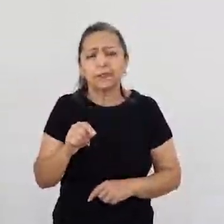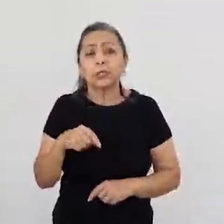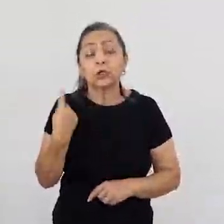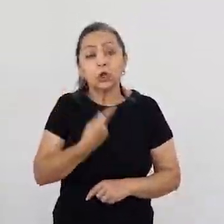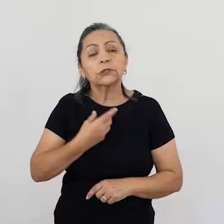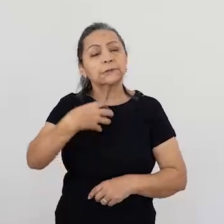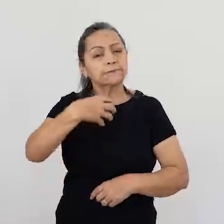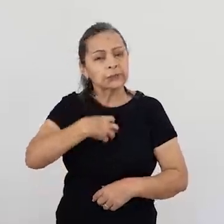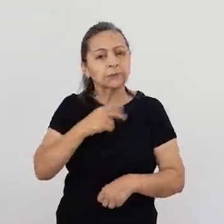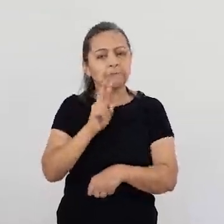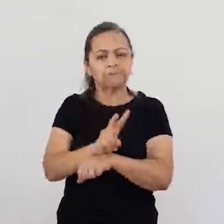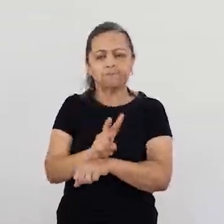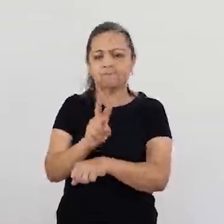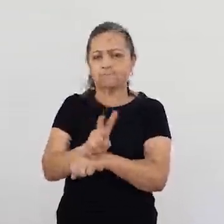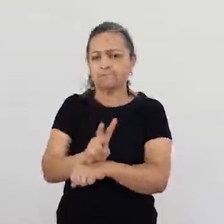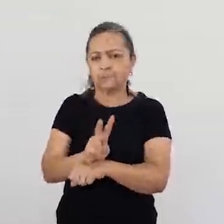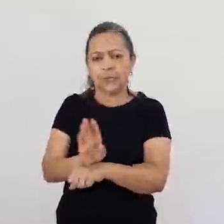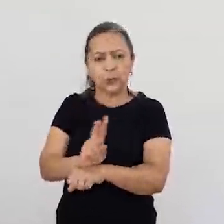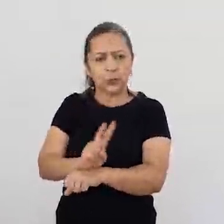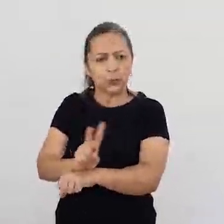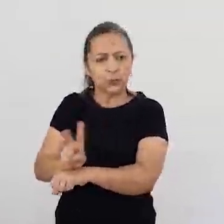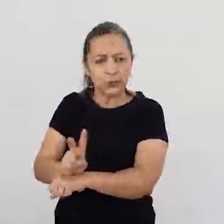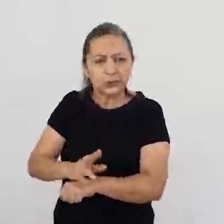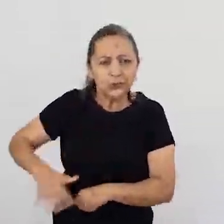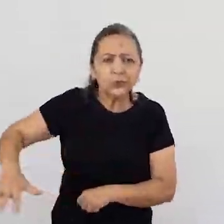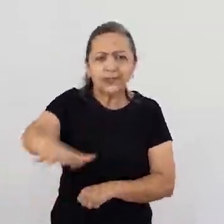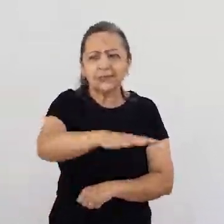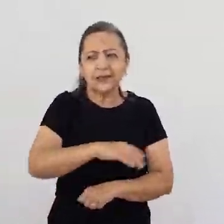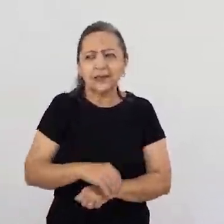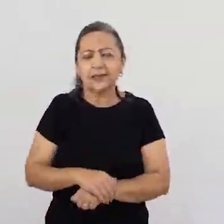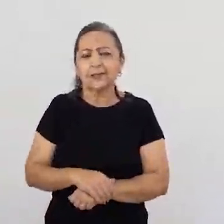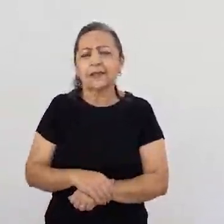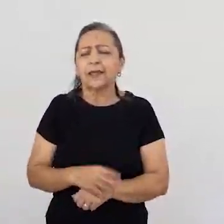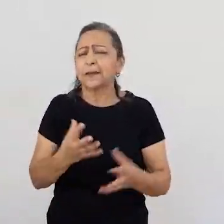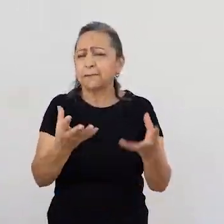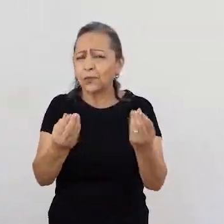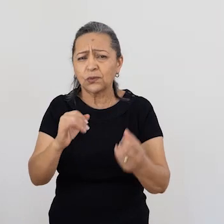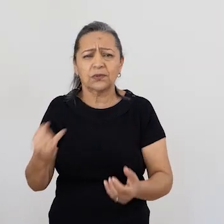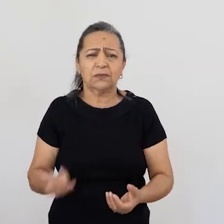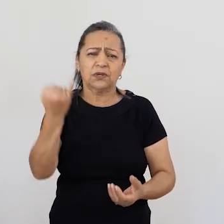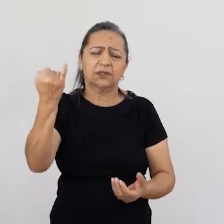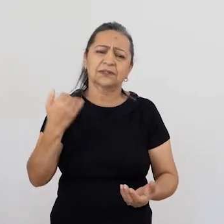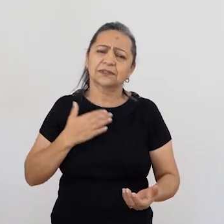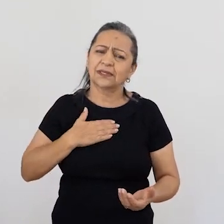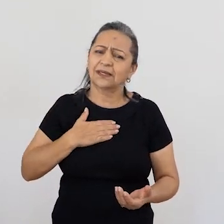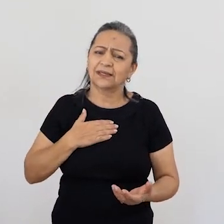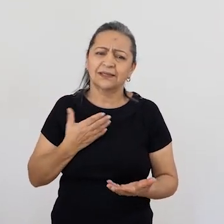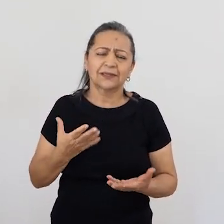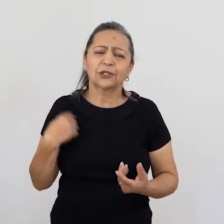Porque ela vai... Por isso que nós nos colocamos como guardiões, realmente, dessas águas.